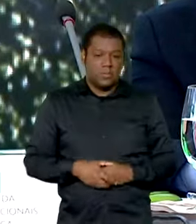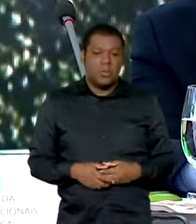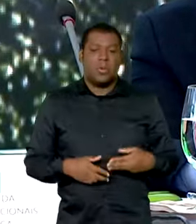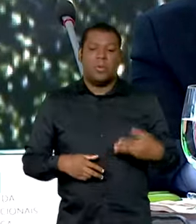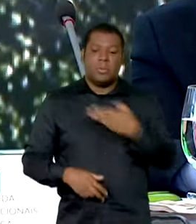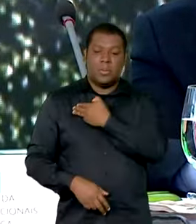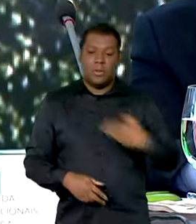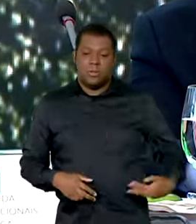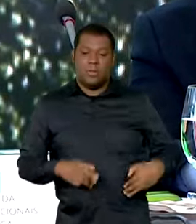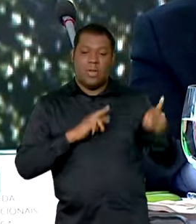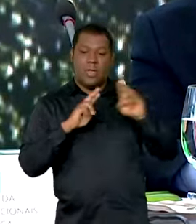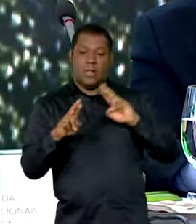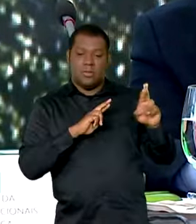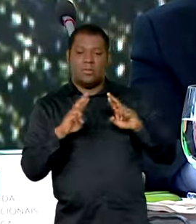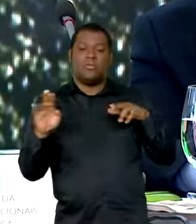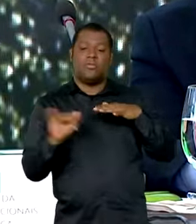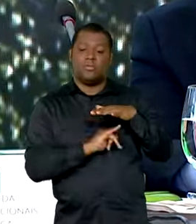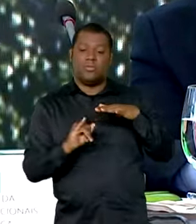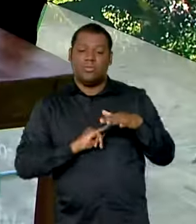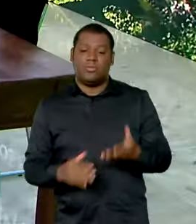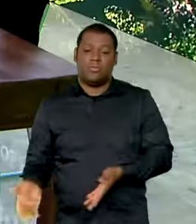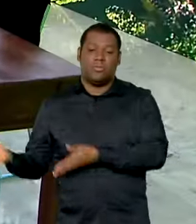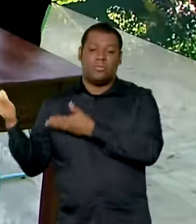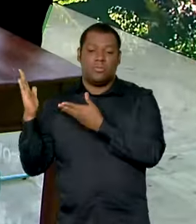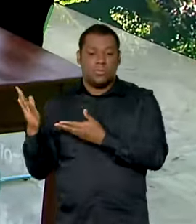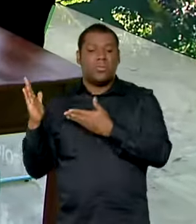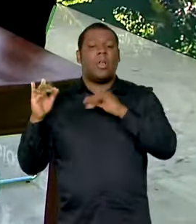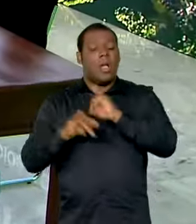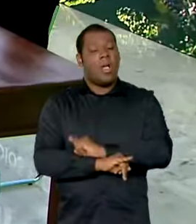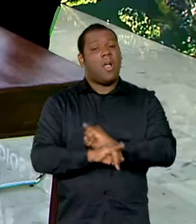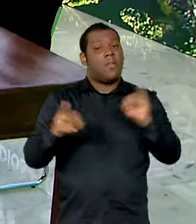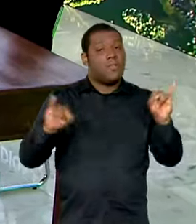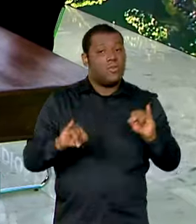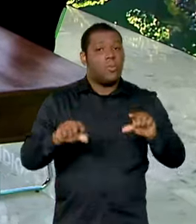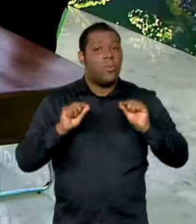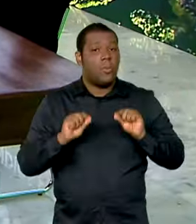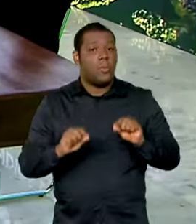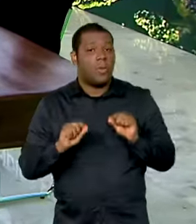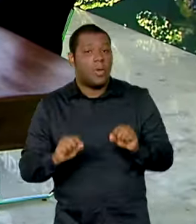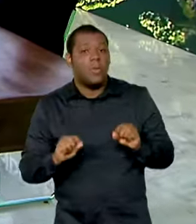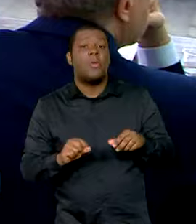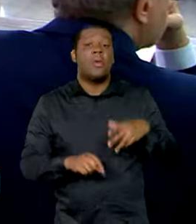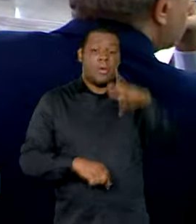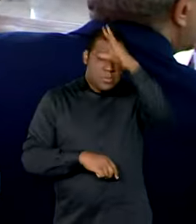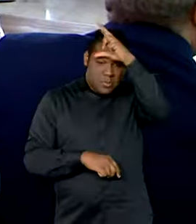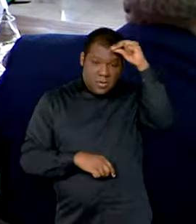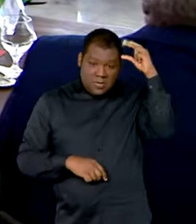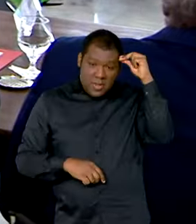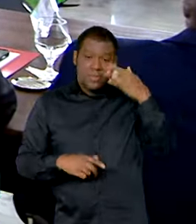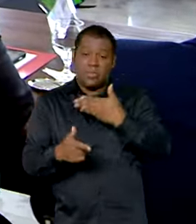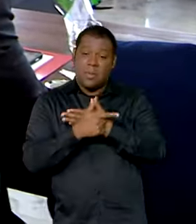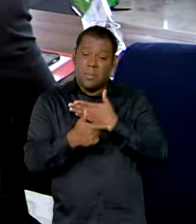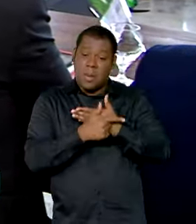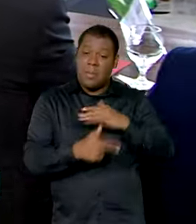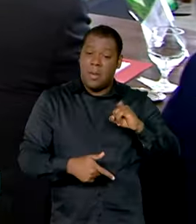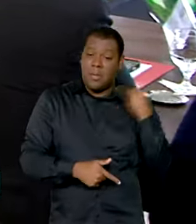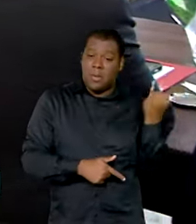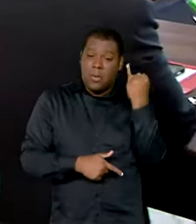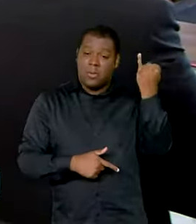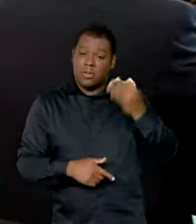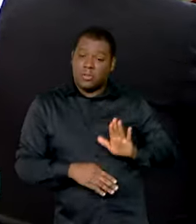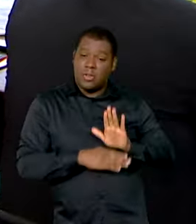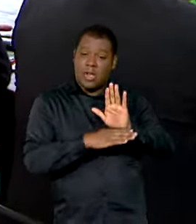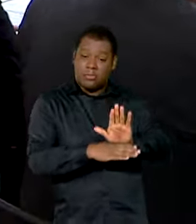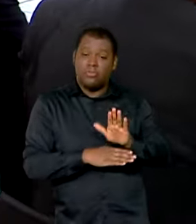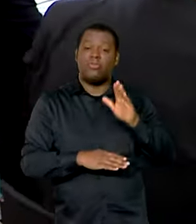Relações Institucionais, Alexandre Padilha, destacou a importância do papel dos prefeitos no desenvolvimento sustentável